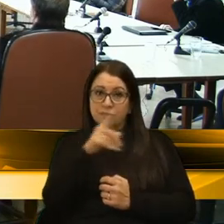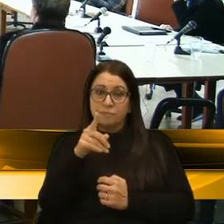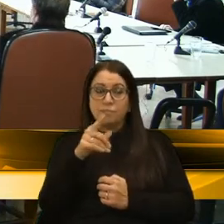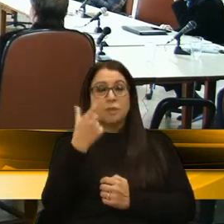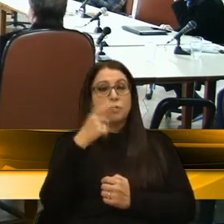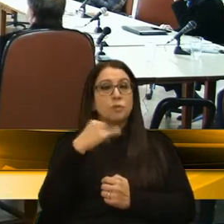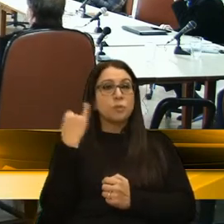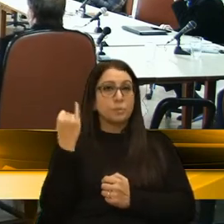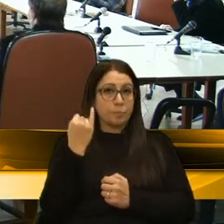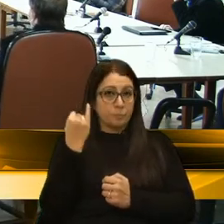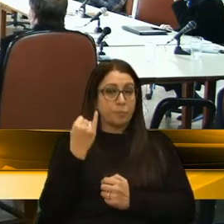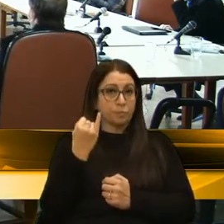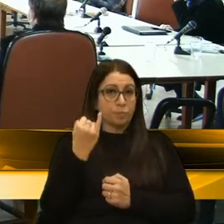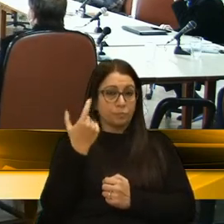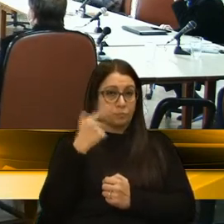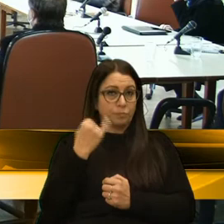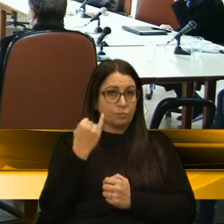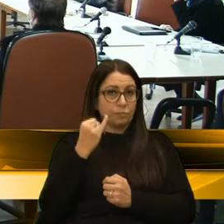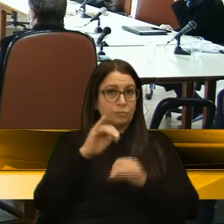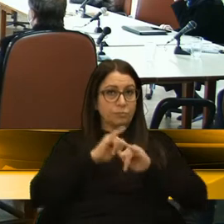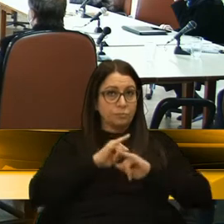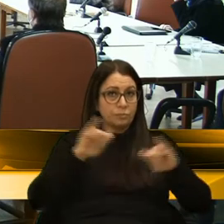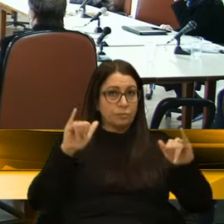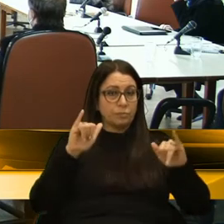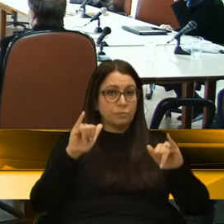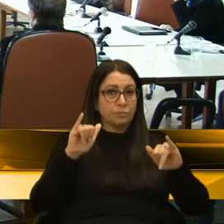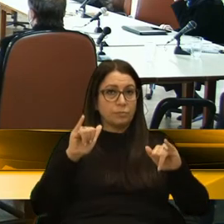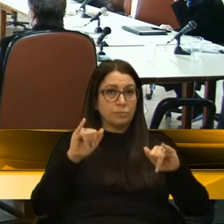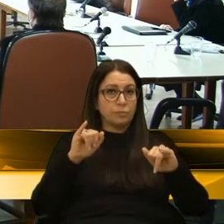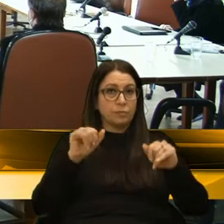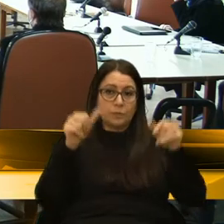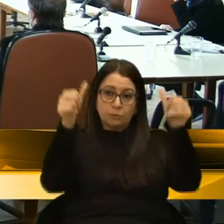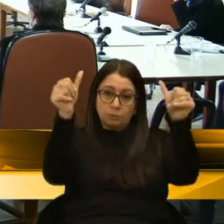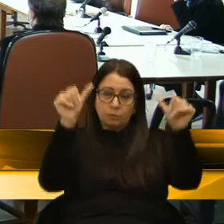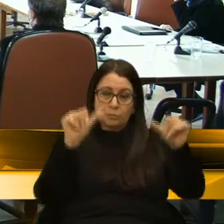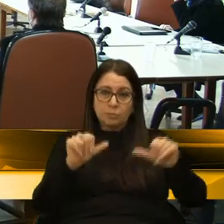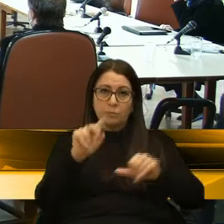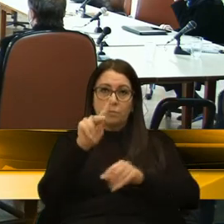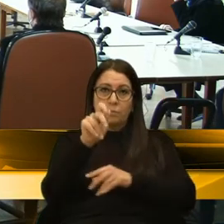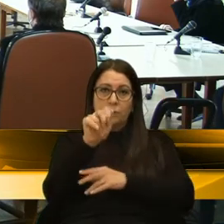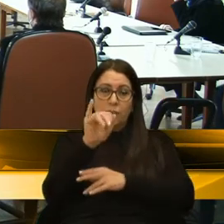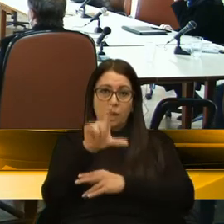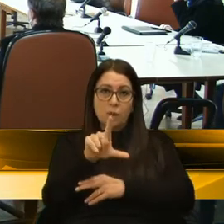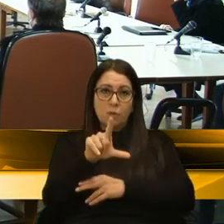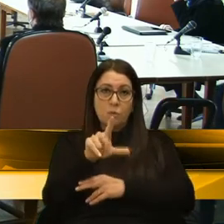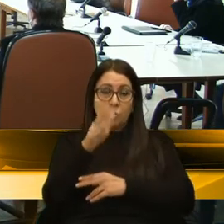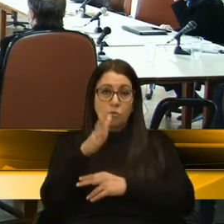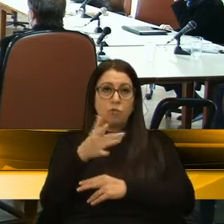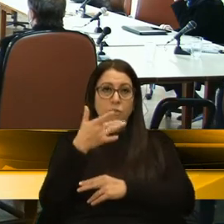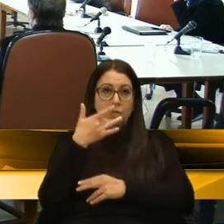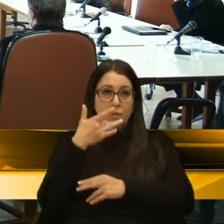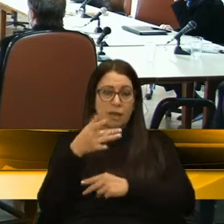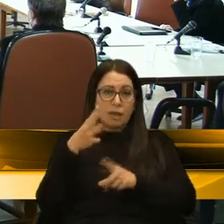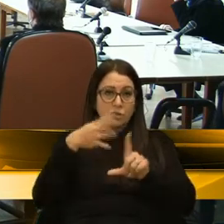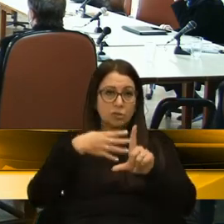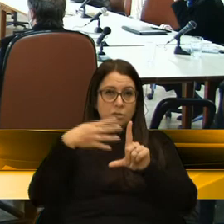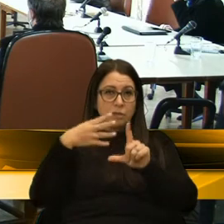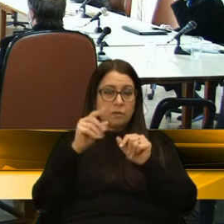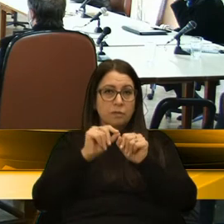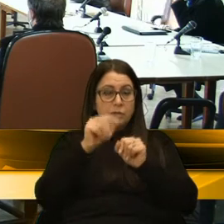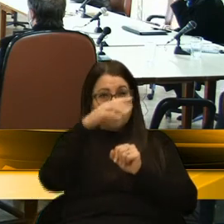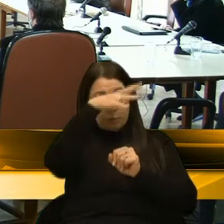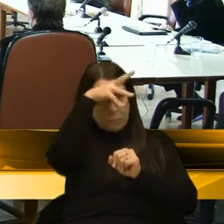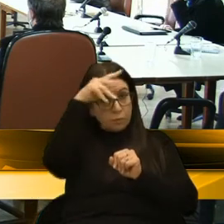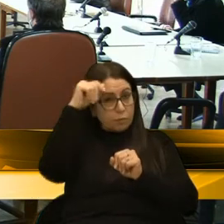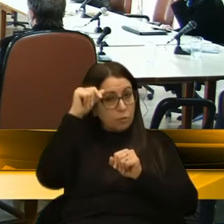importante nós divulgarmos o painel remoto que vai haver hoje à tarde, promovido pela Prefeitura,